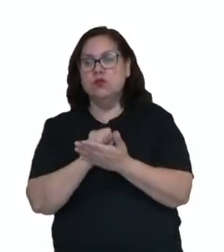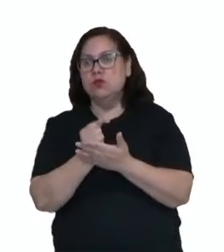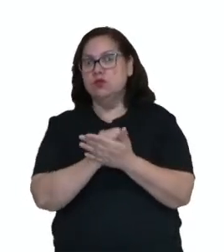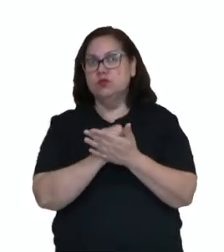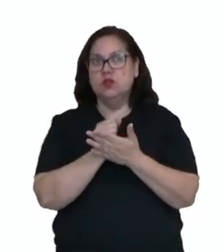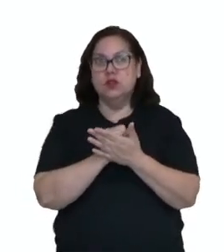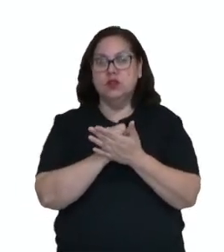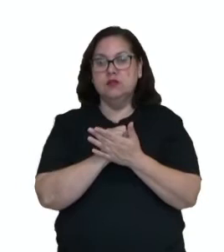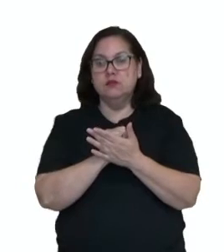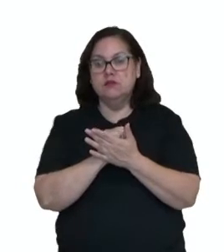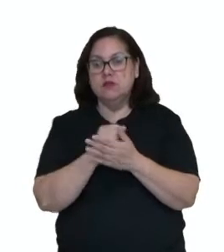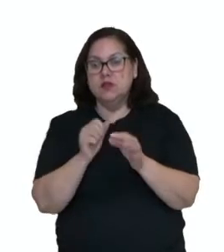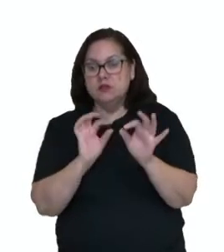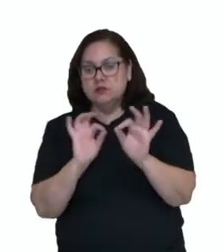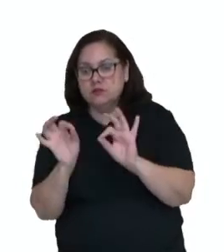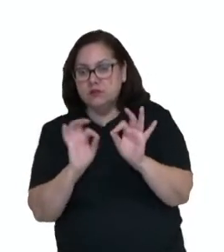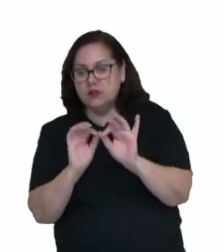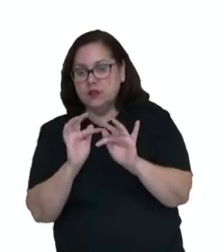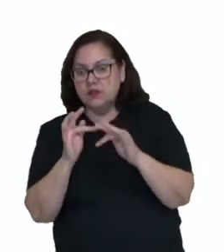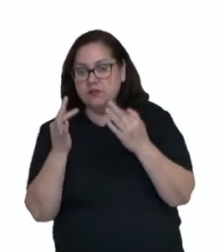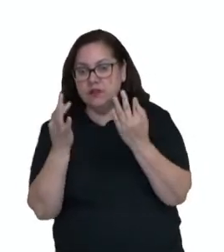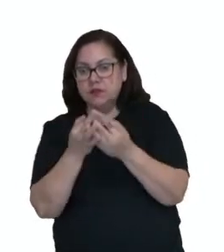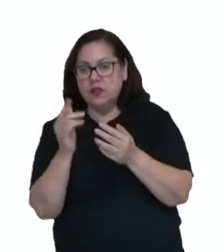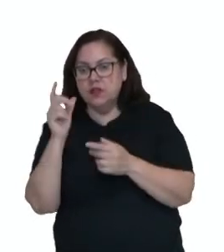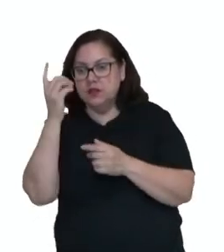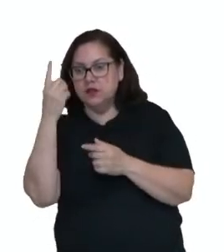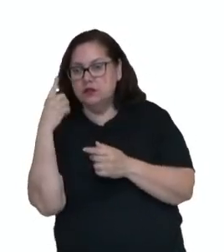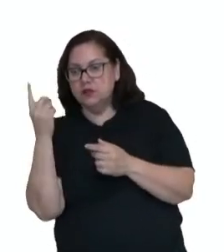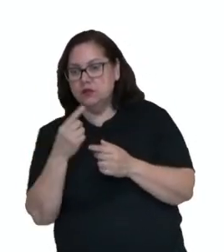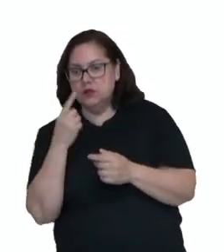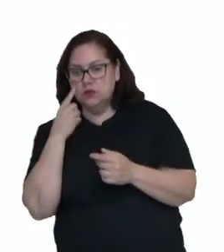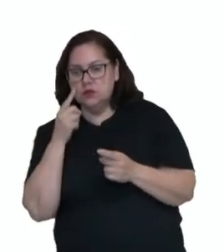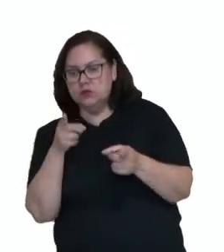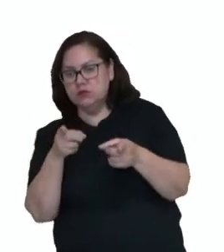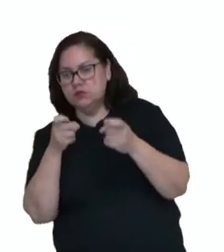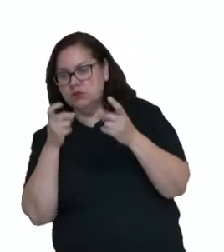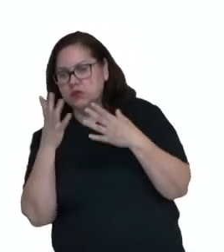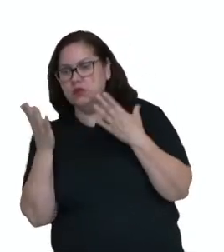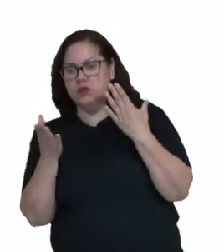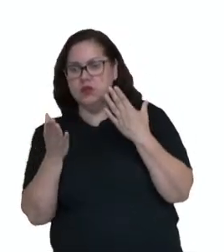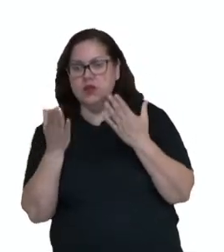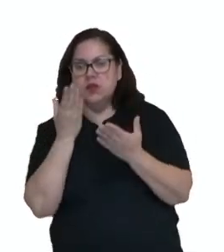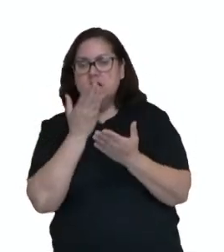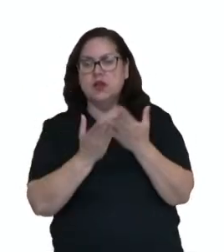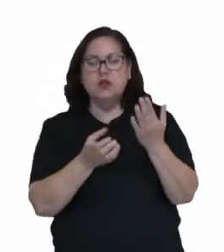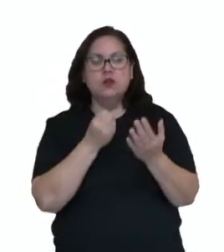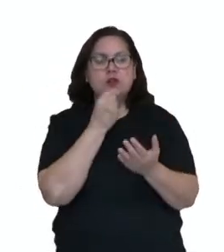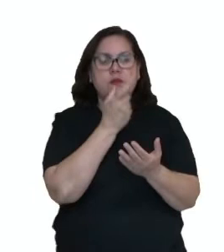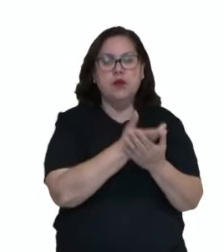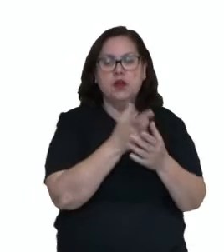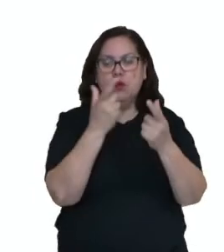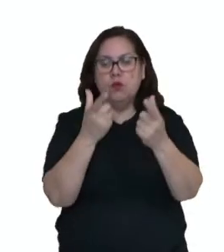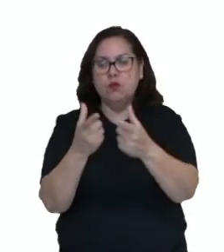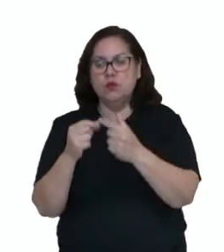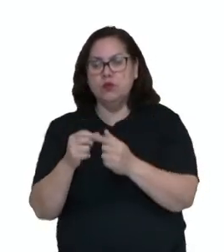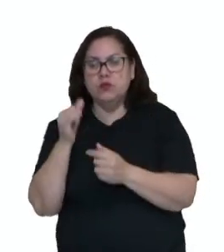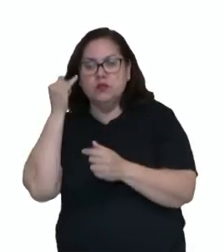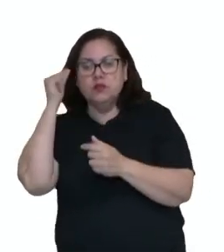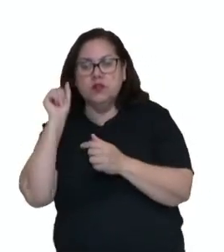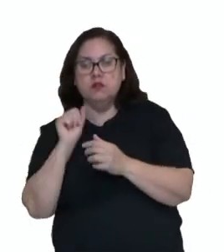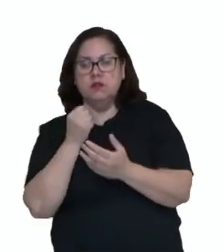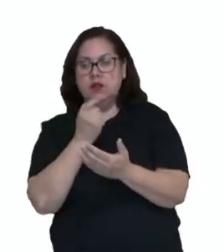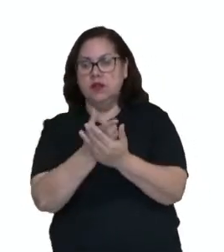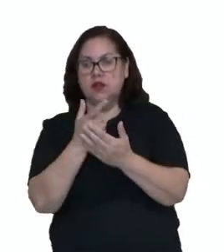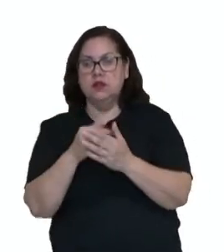Controlar o orçamento pessoal e familiar. Eu preciso identificar receitas e despesas, sempre evitando ter gastos